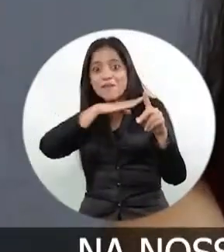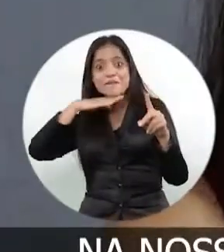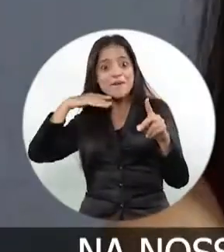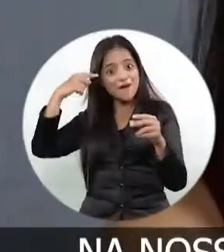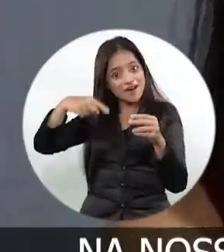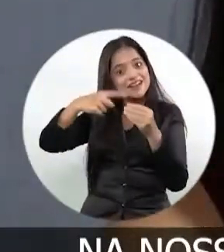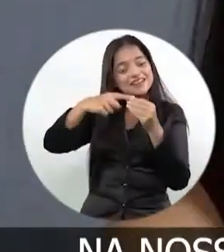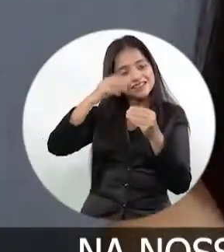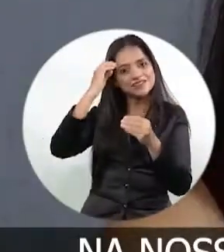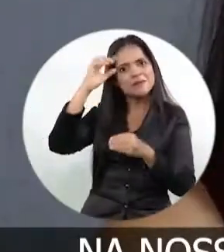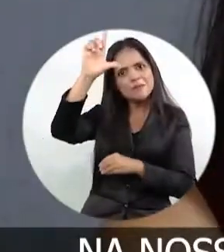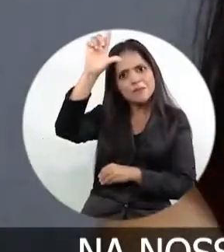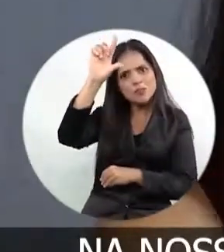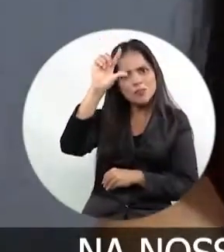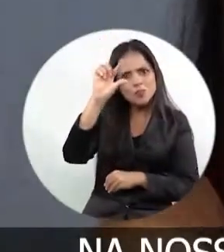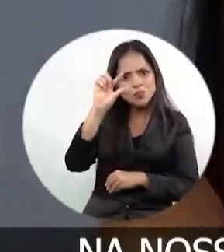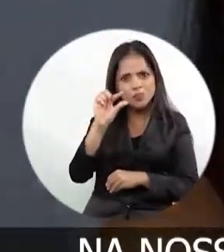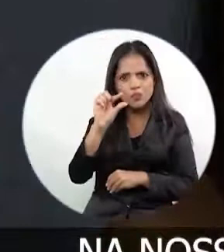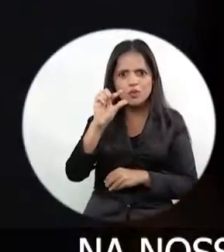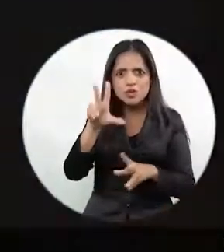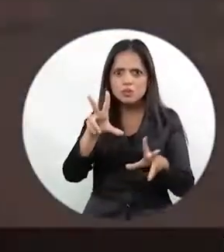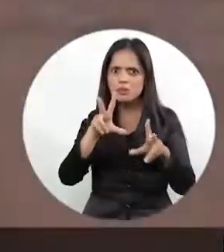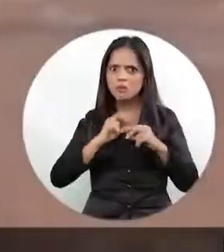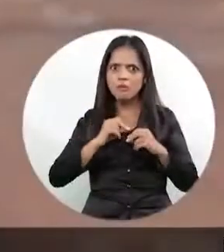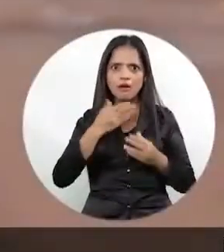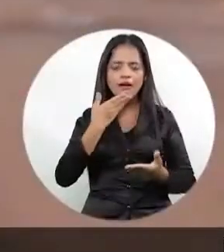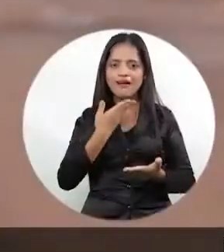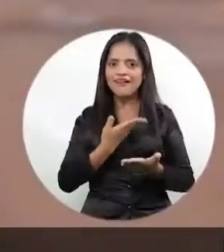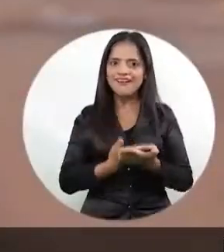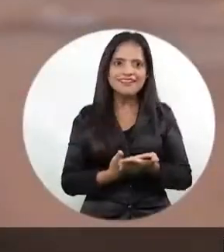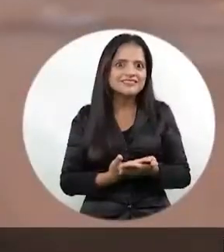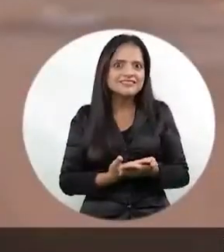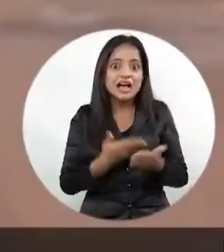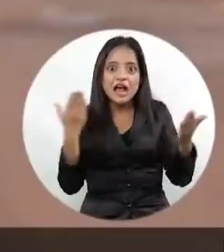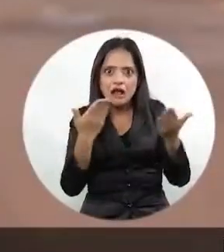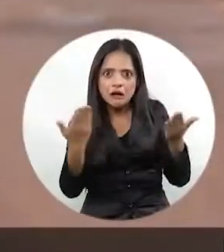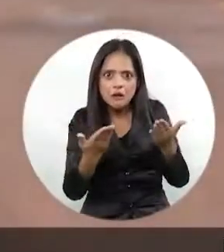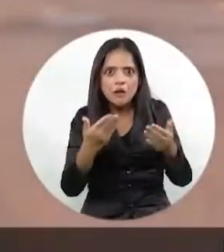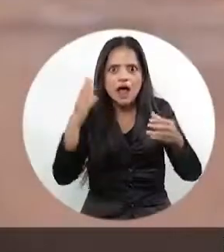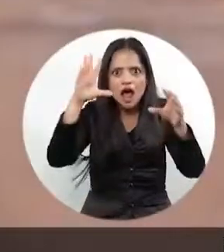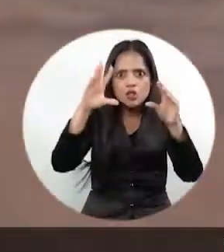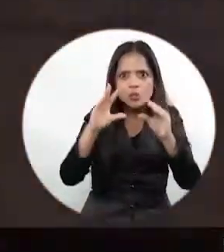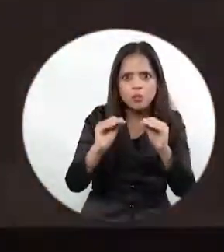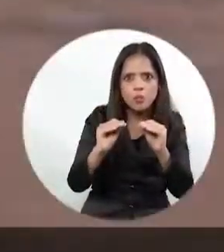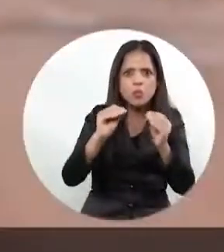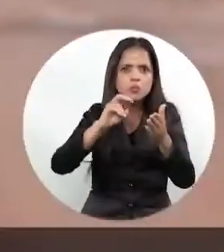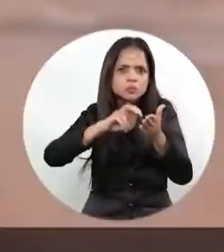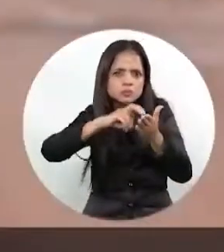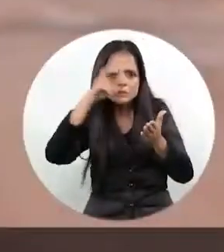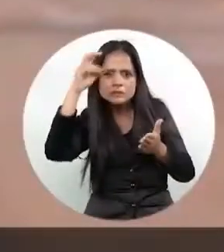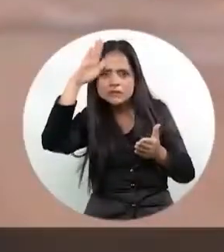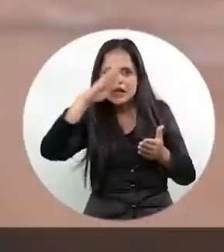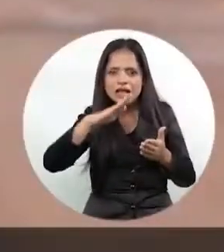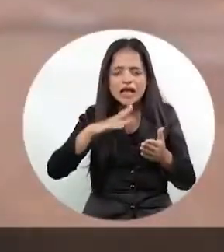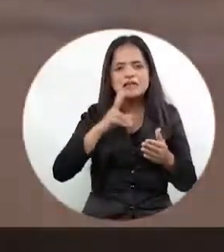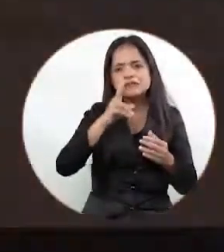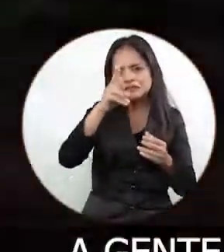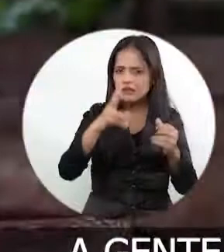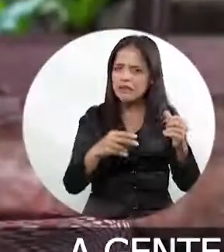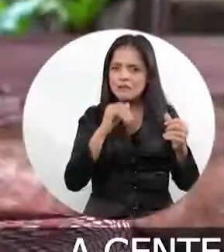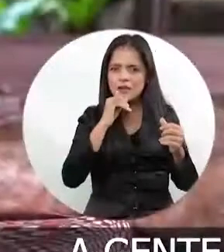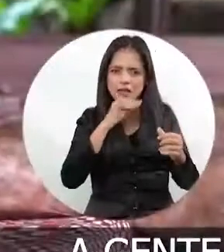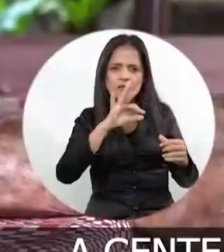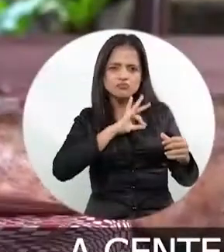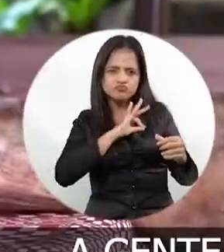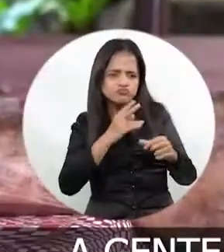reduziu de uma forma muito boa. Passa a noite, de dia, eles vêm direto. A cidade está mais segura.